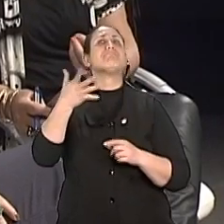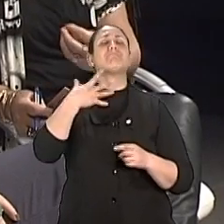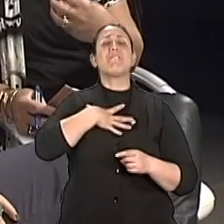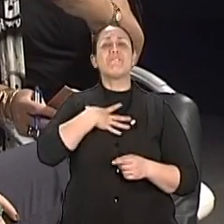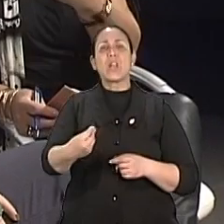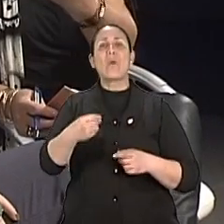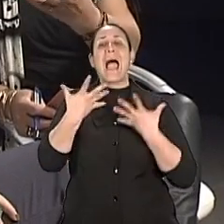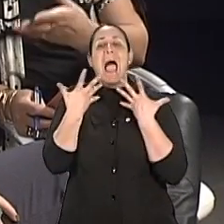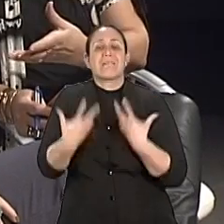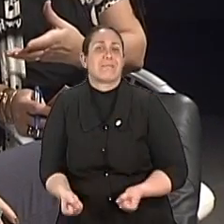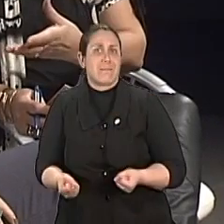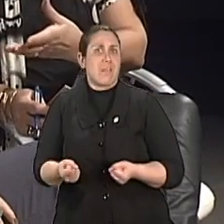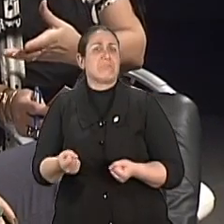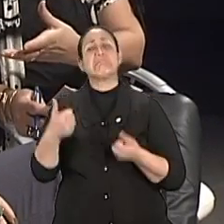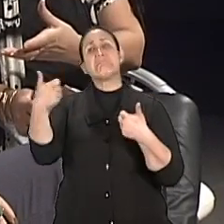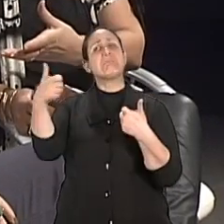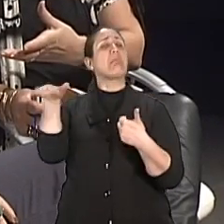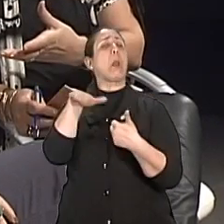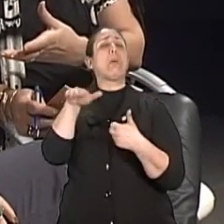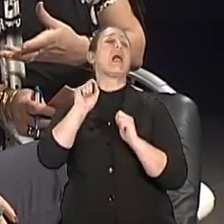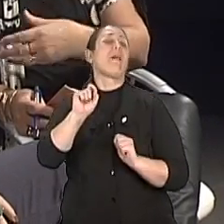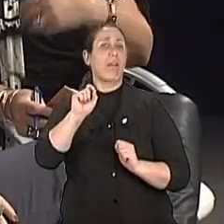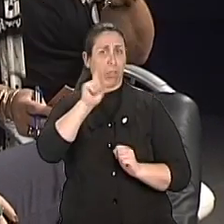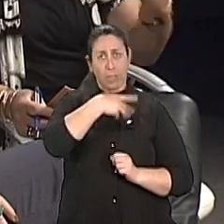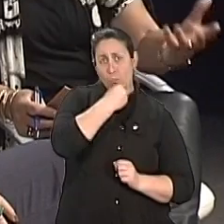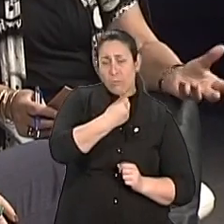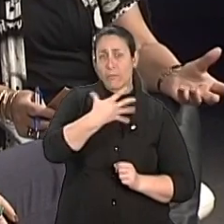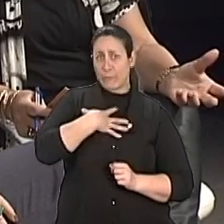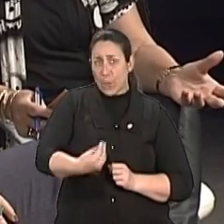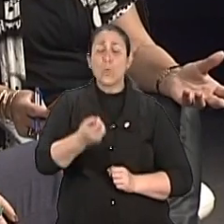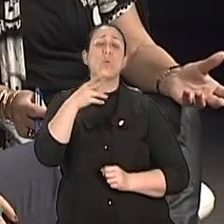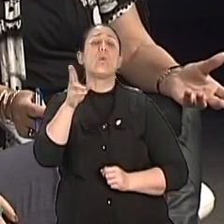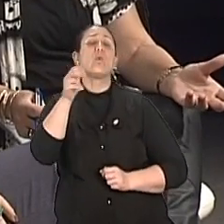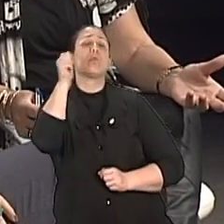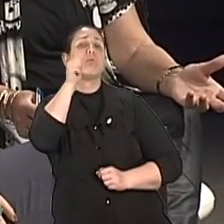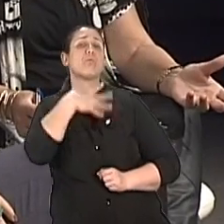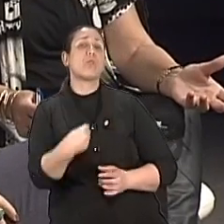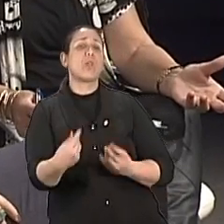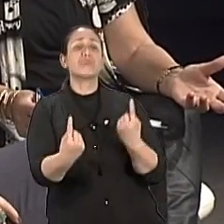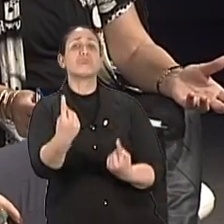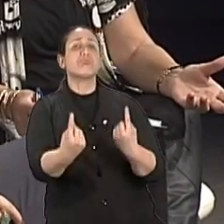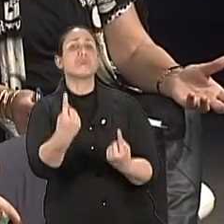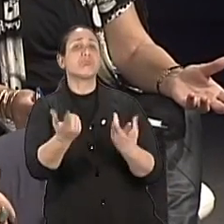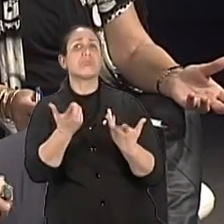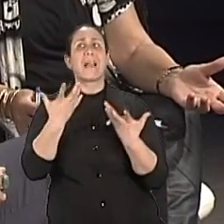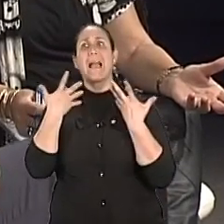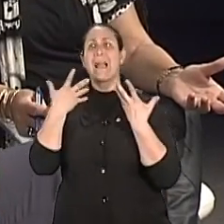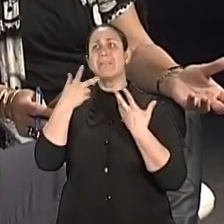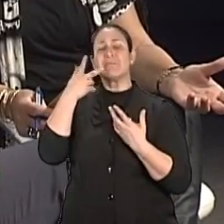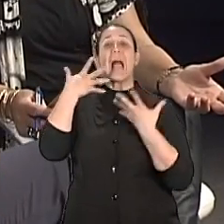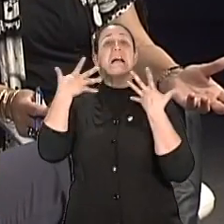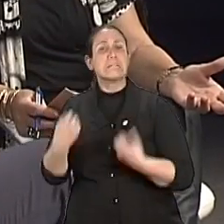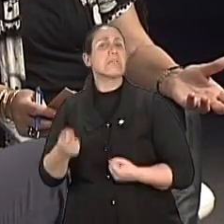fácil a aceitação dos filhos desse casal reestruturar a sua vida? Independente de ser a mulher ou o homem a buscar um companheiro. Eu acho que